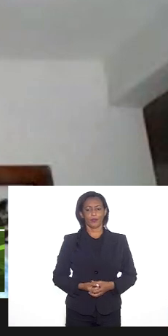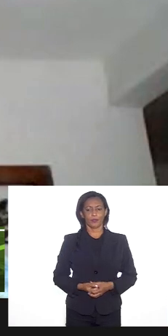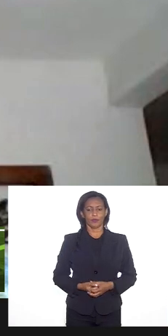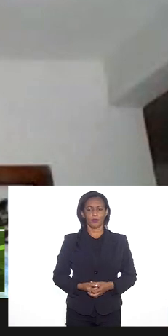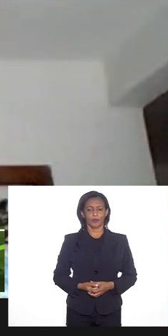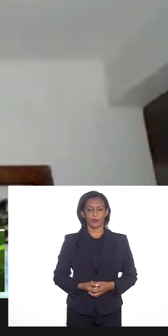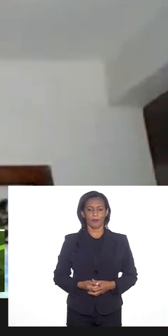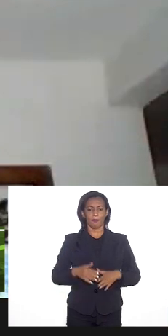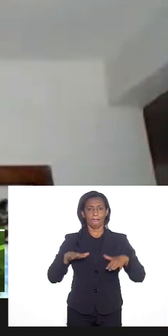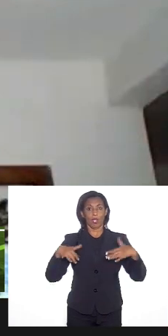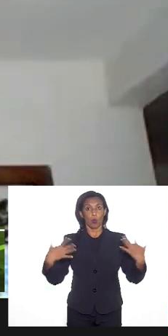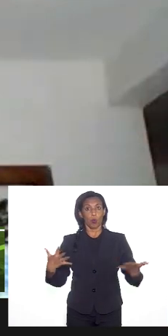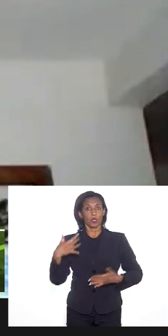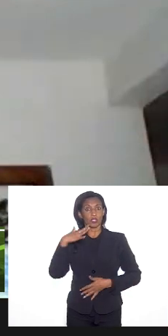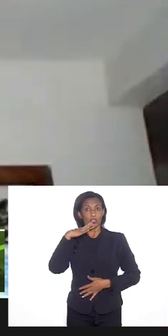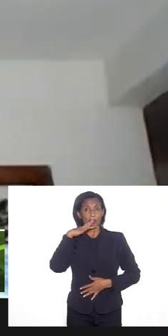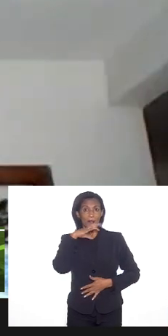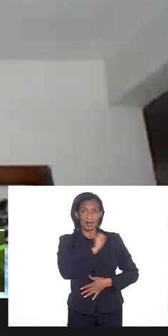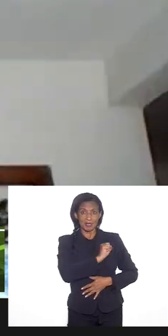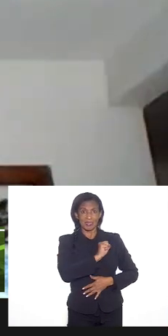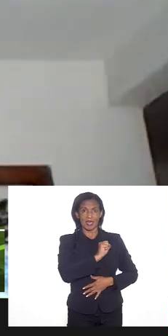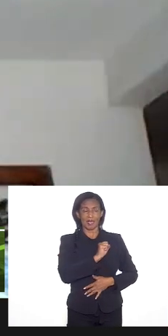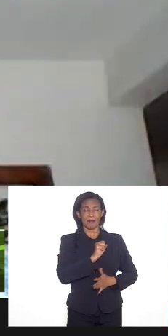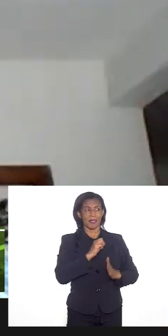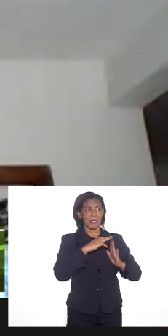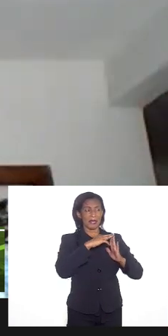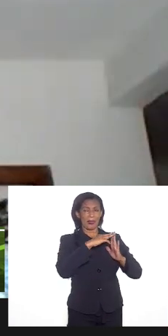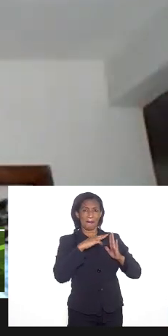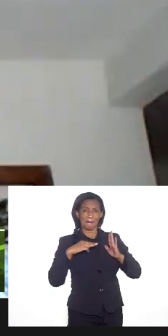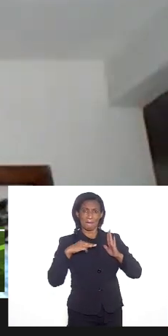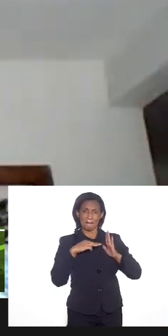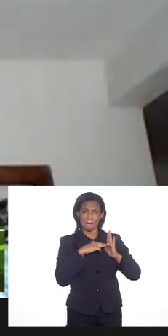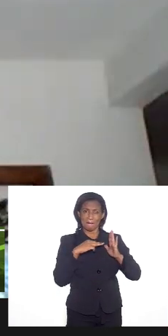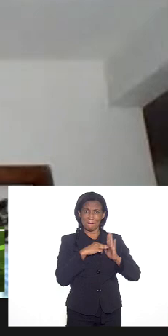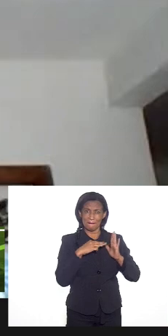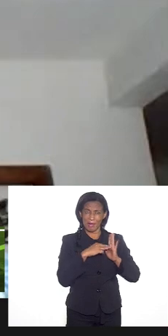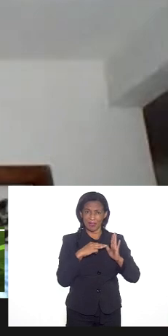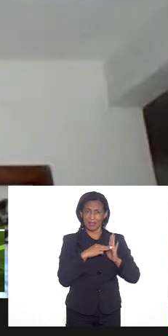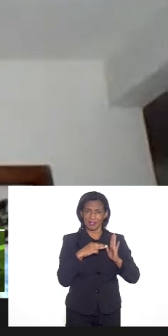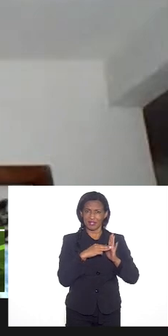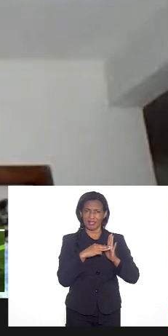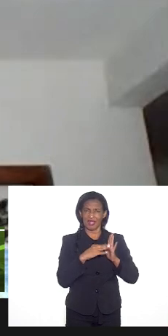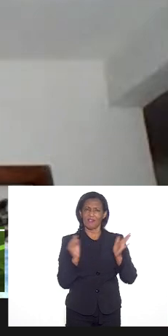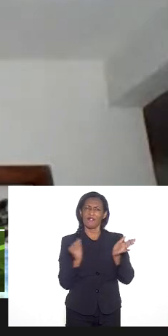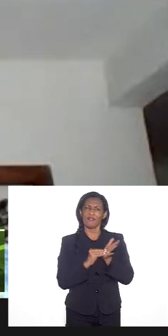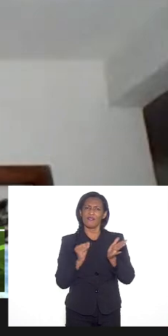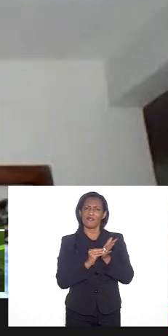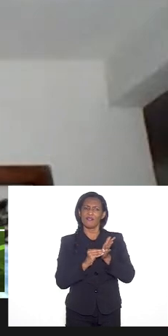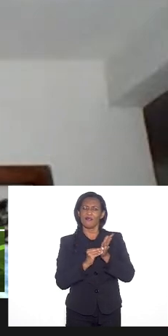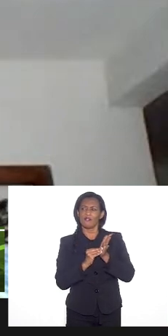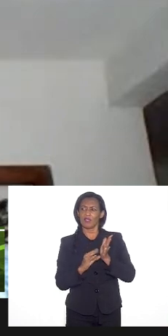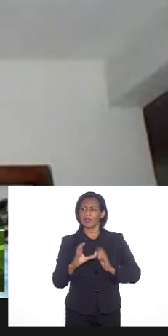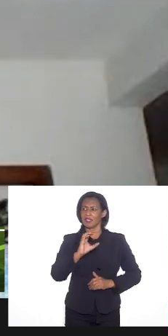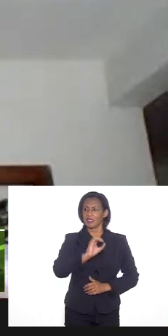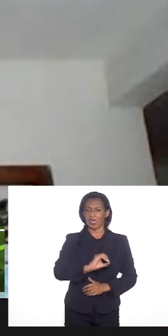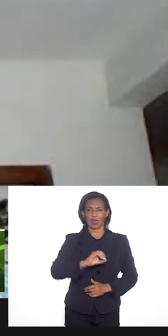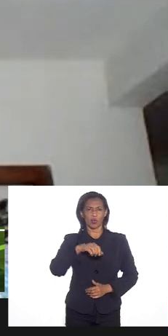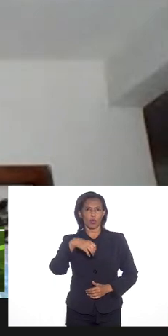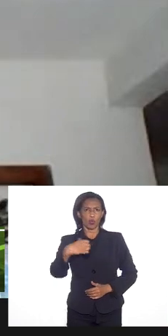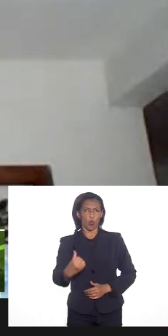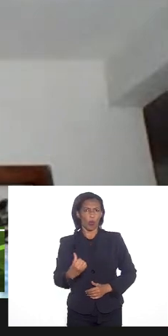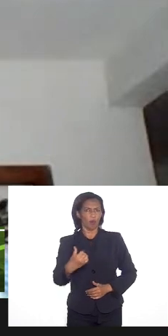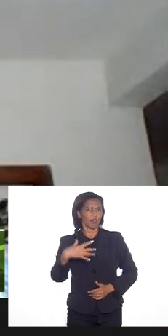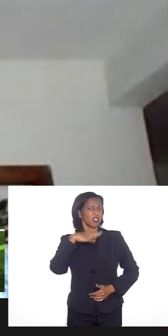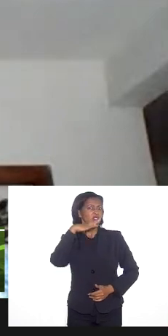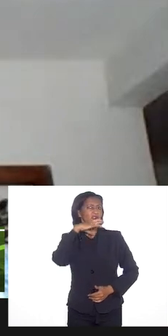quando a gente percebe que a lei das 639 03 até hoje não conseguiu ser implementado efetivamente a gente vai